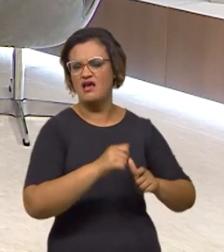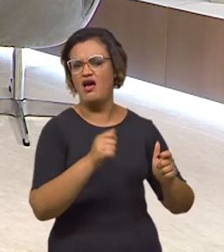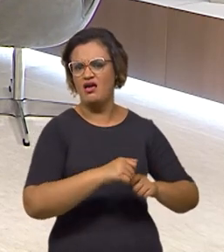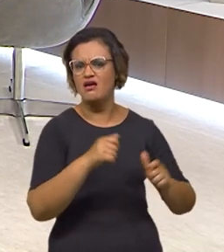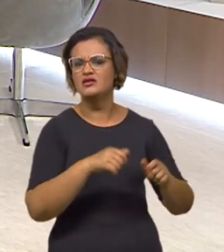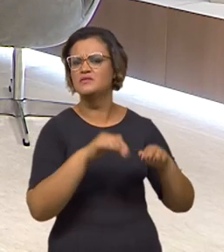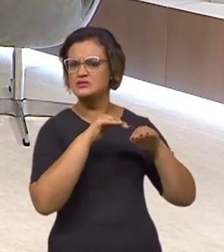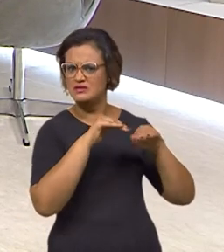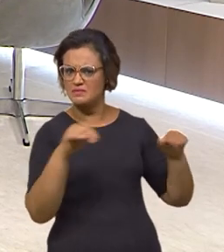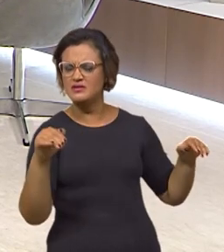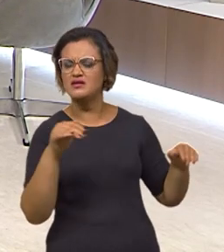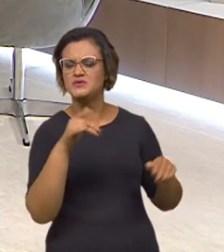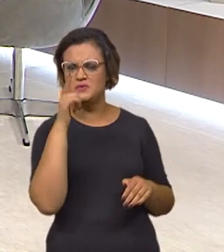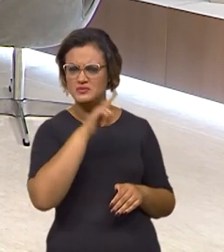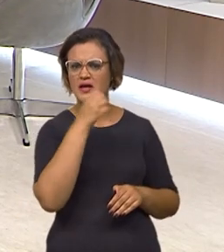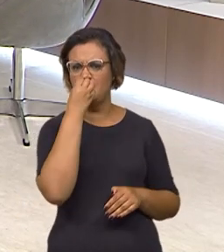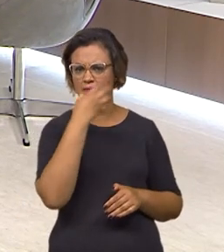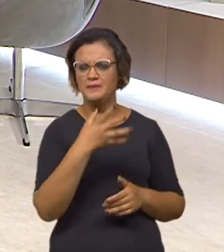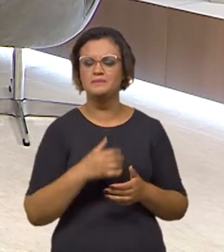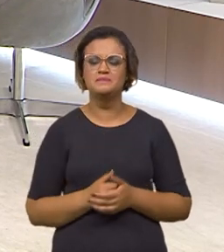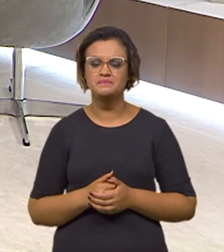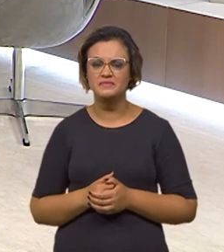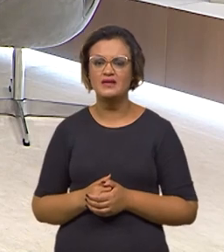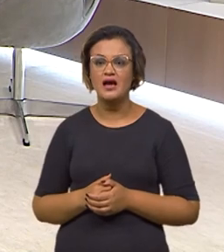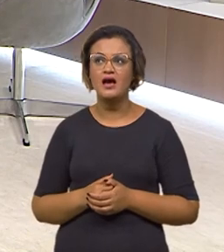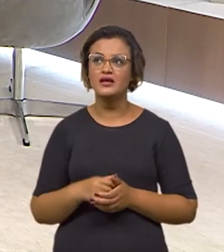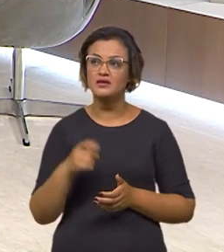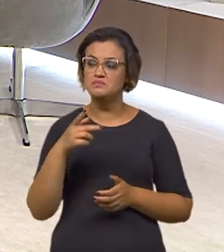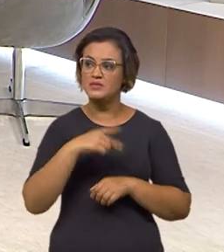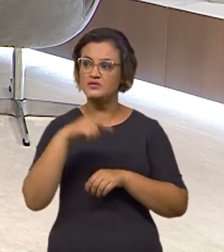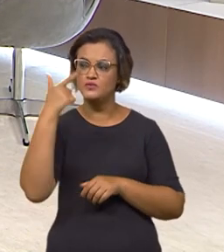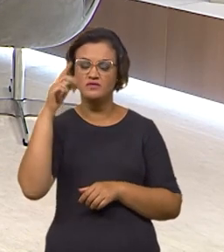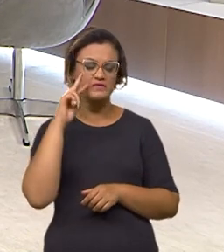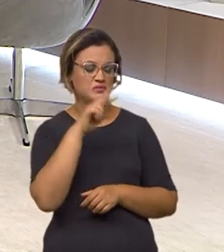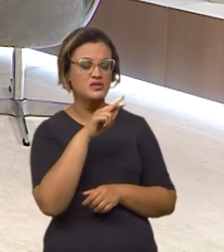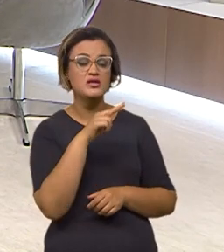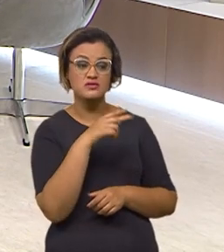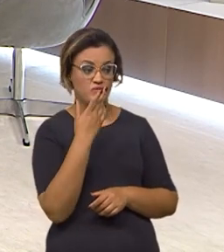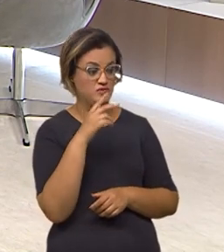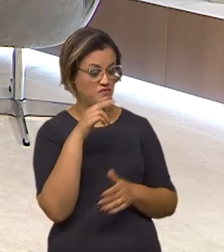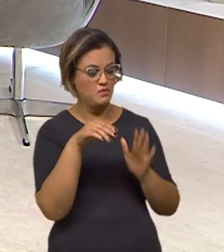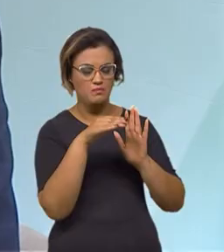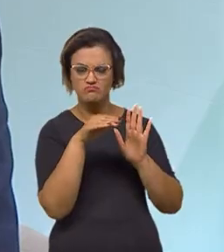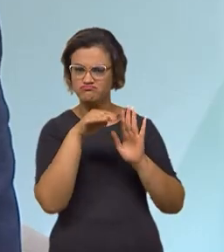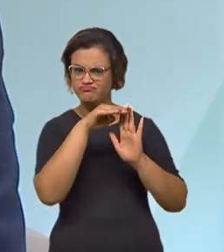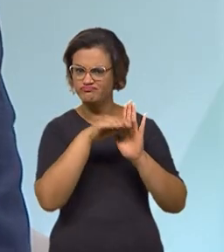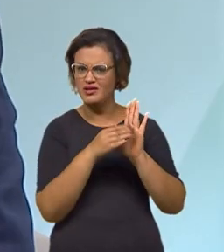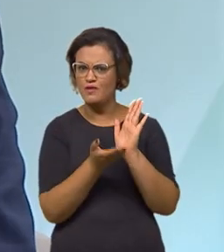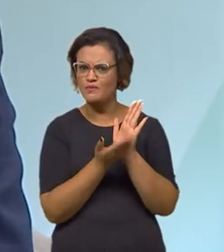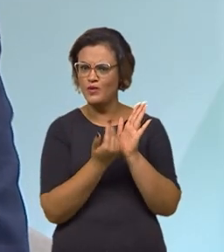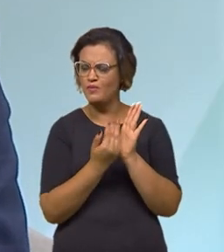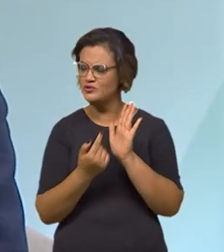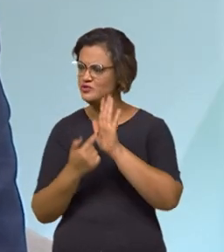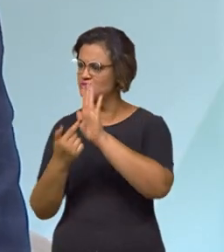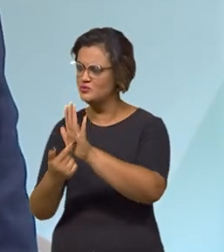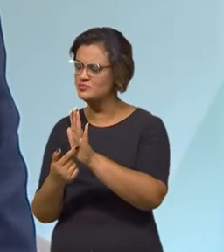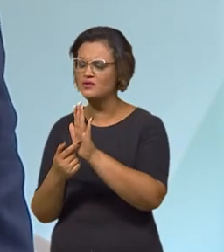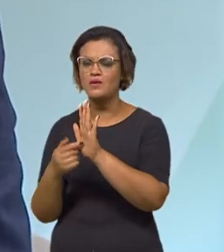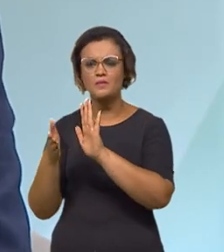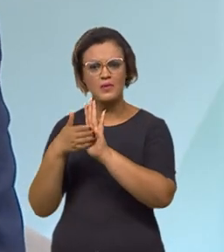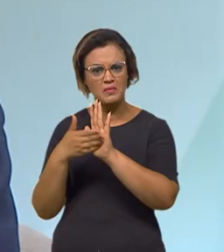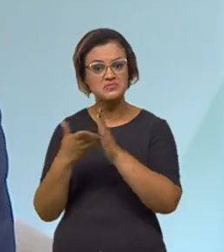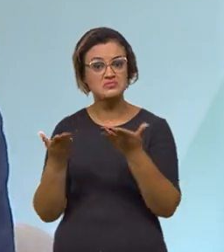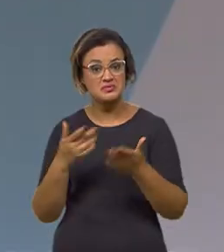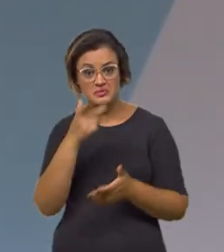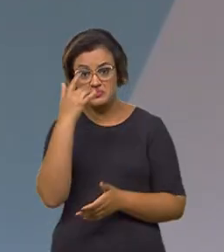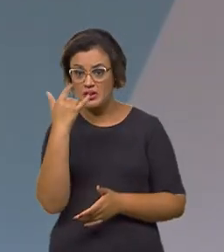regulatória é muito importante para quem está olhando o Brasil. Então, o apetite muito grande, o Brasil tem realmente, como eu falei na abertura aqui, a